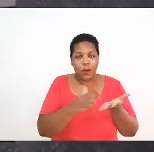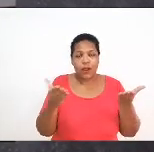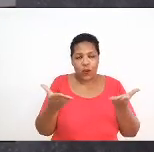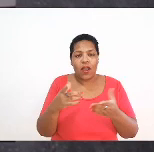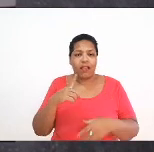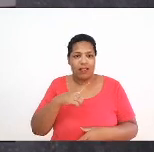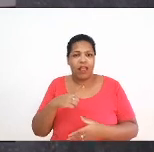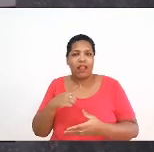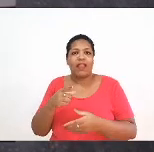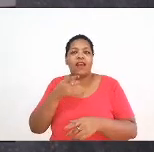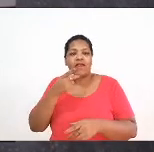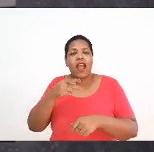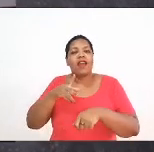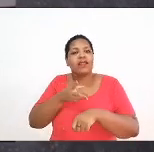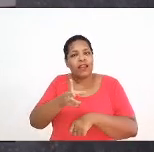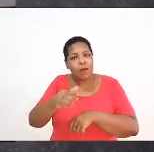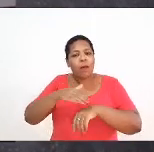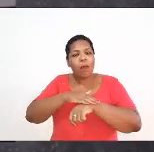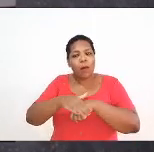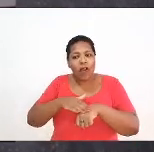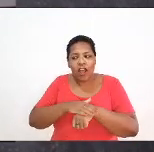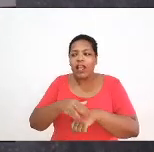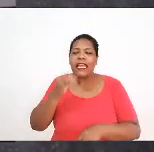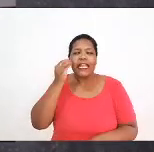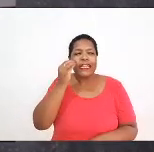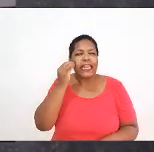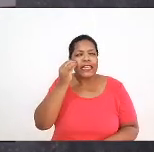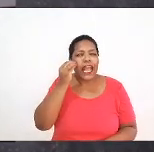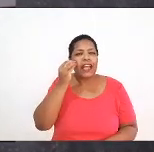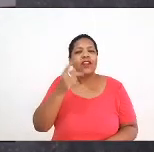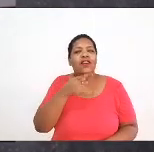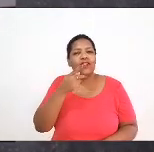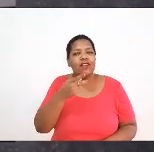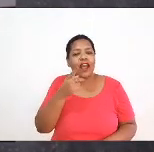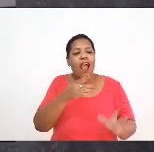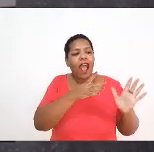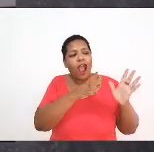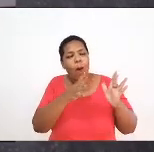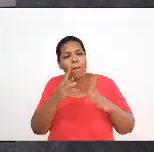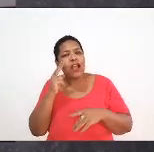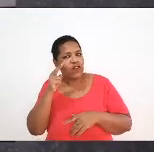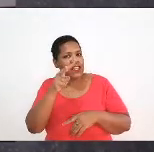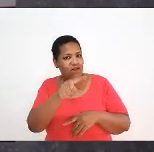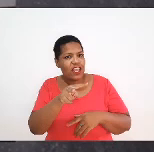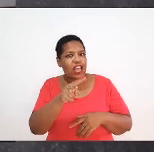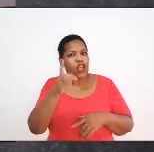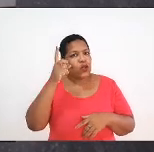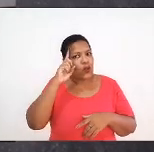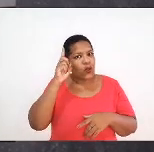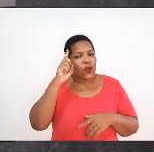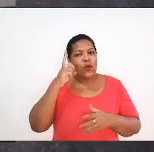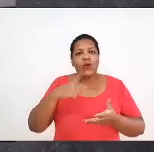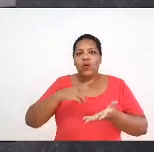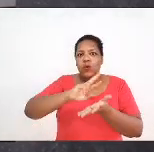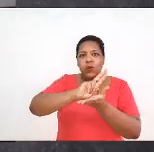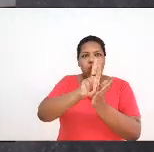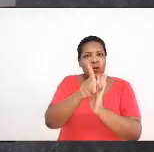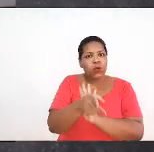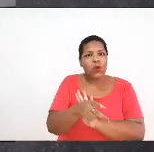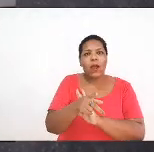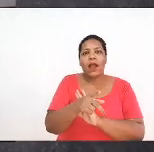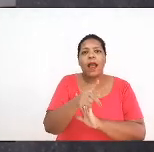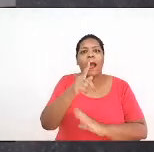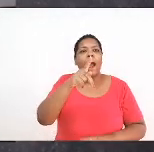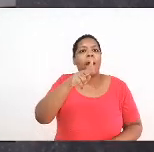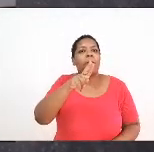tentado realizar com a categoria, vocês que nos acompanham sabem que nas mais diversas pautas, nos mais diversos campos da